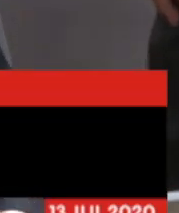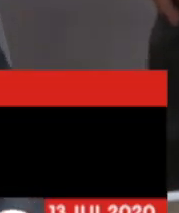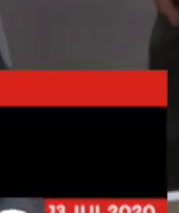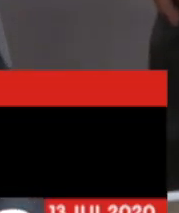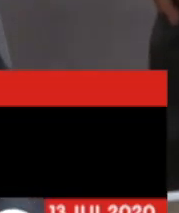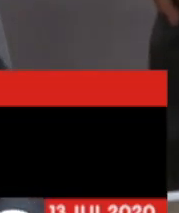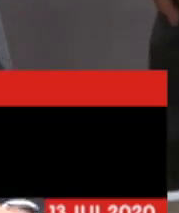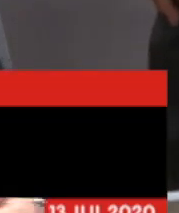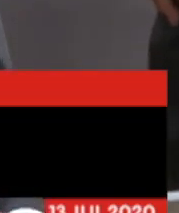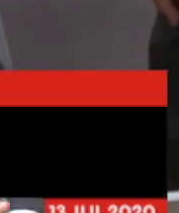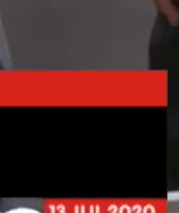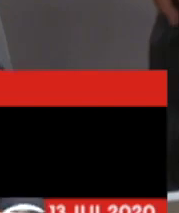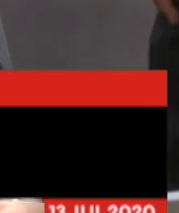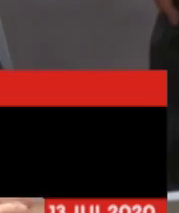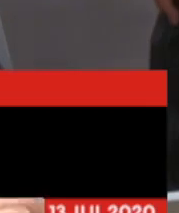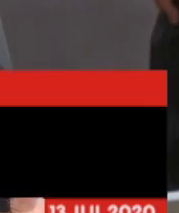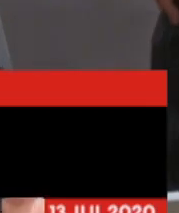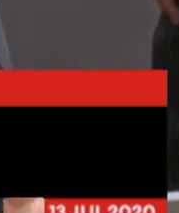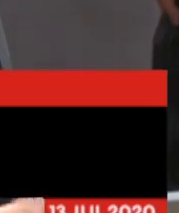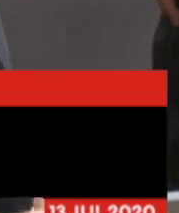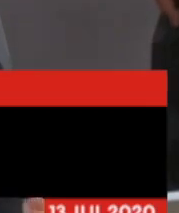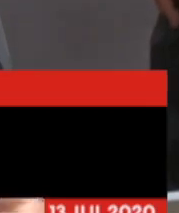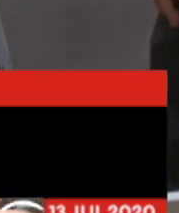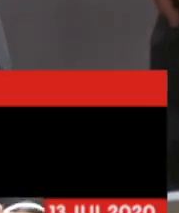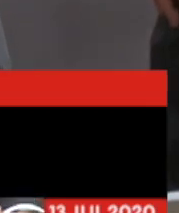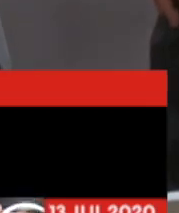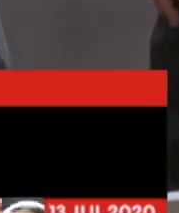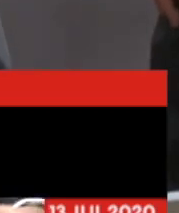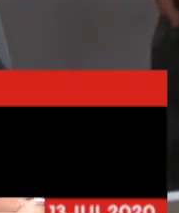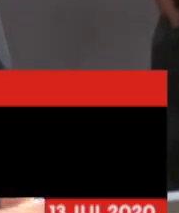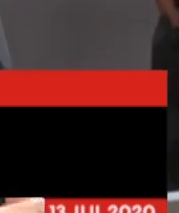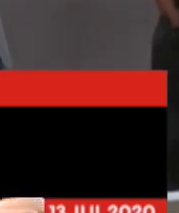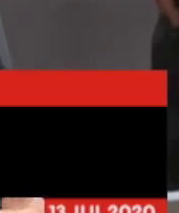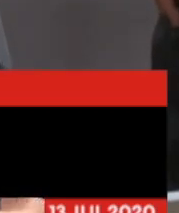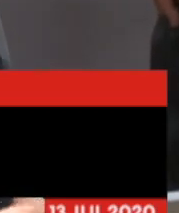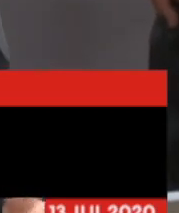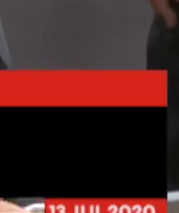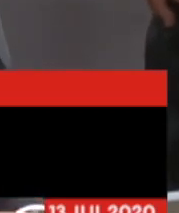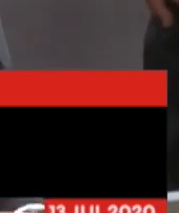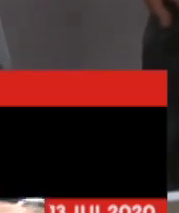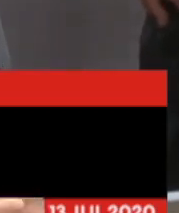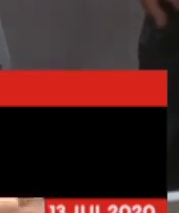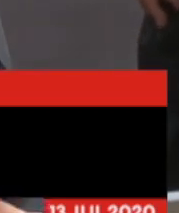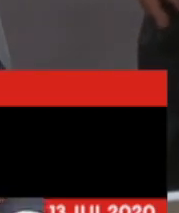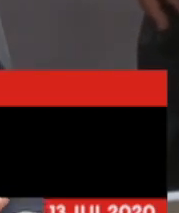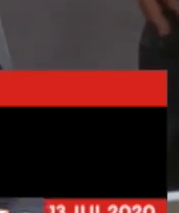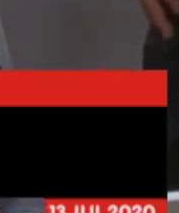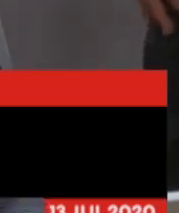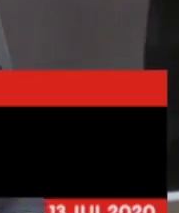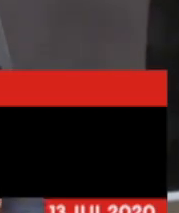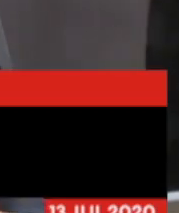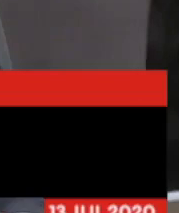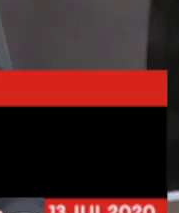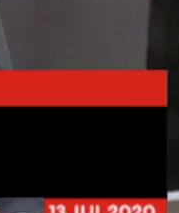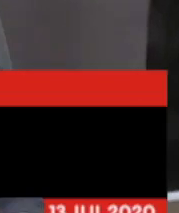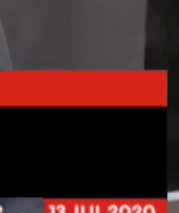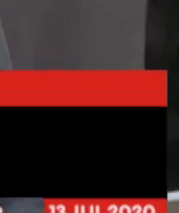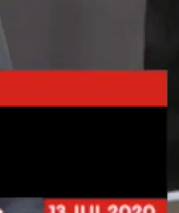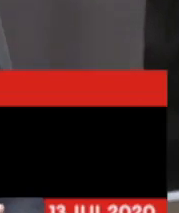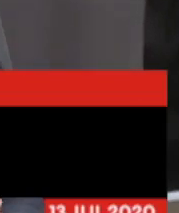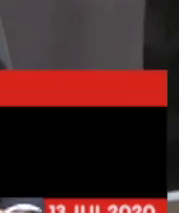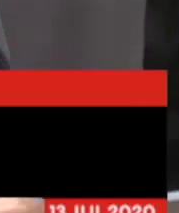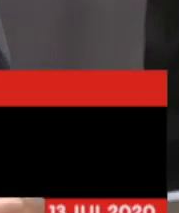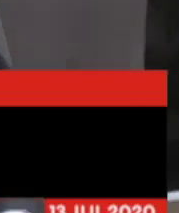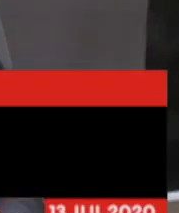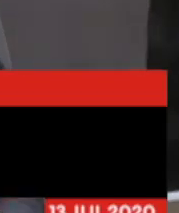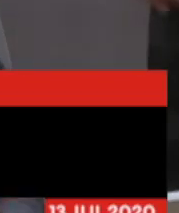modelo do sistema previdenciário que nós temos hoje é um modelo defasado, que não dialoga mais com a realidade social que nós temos no nosso Estado.